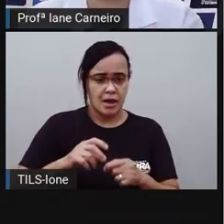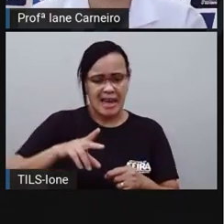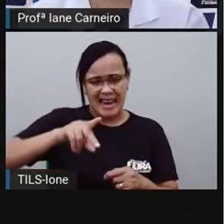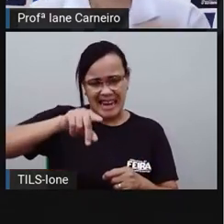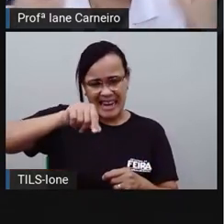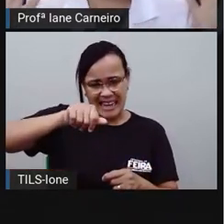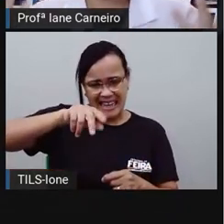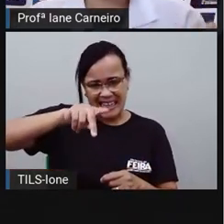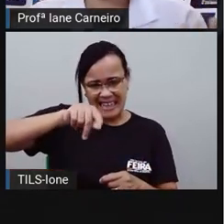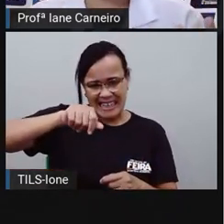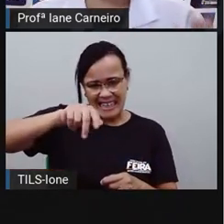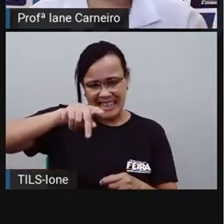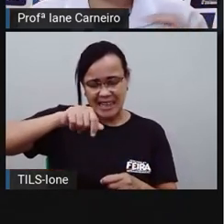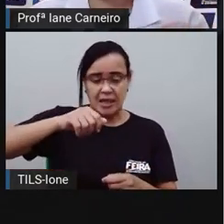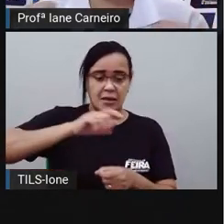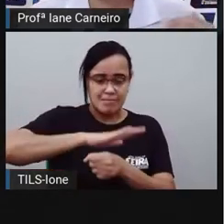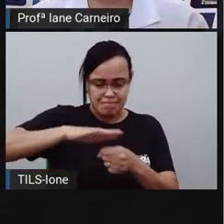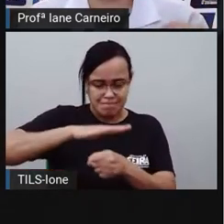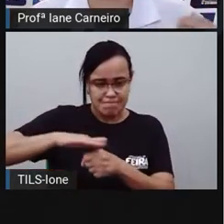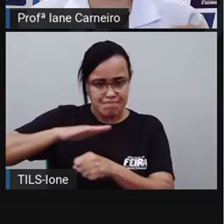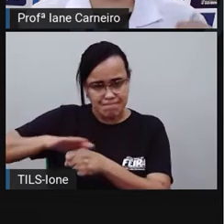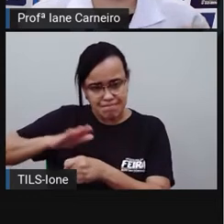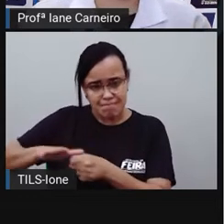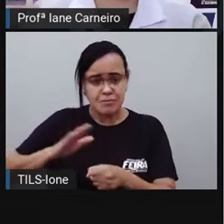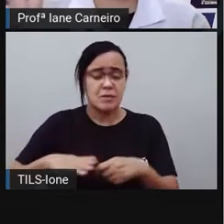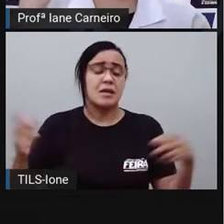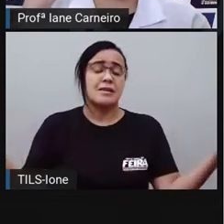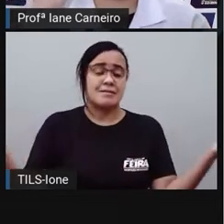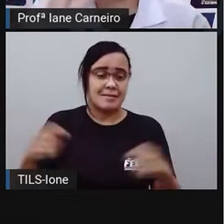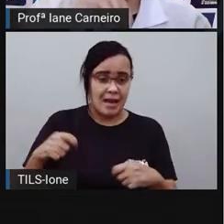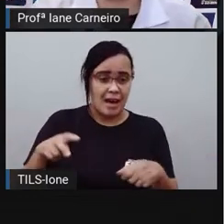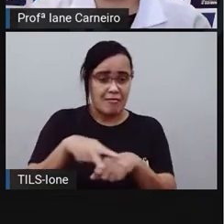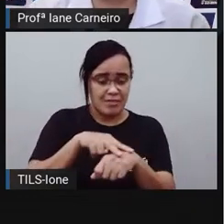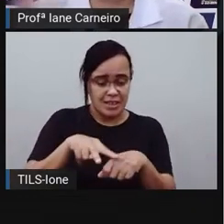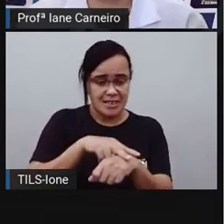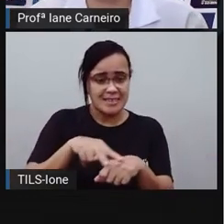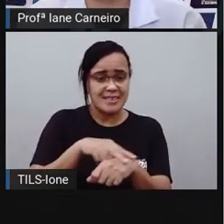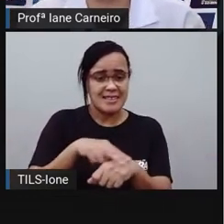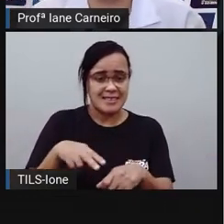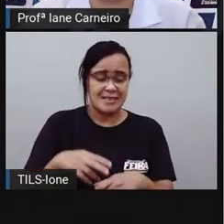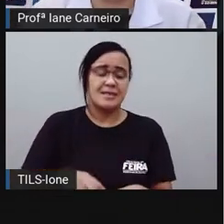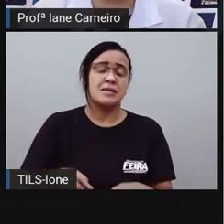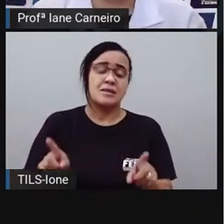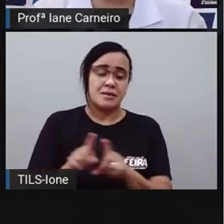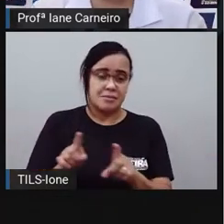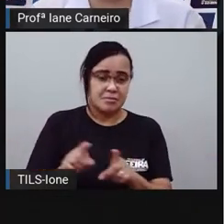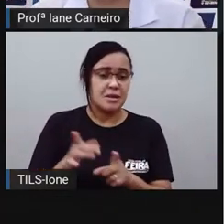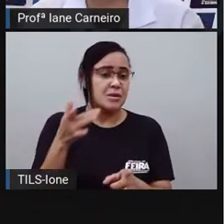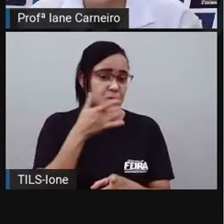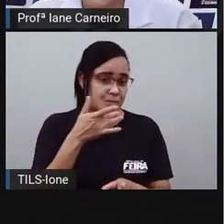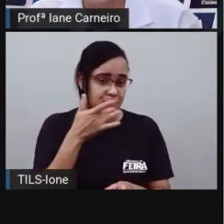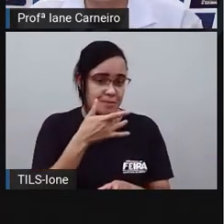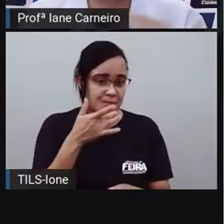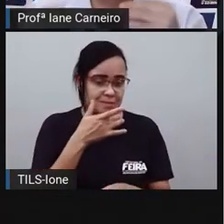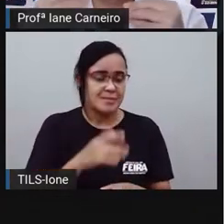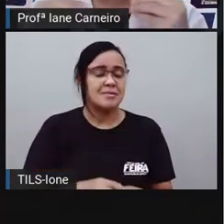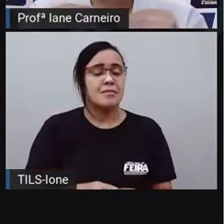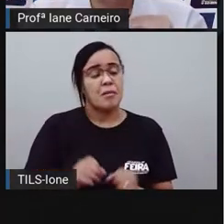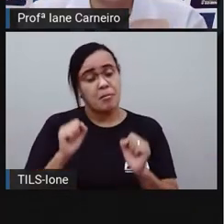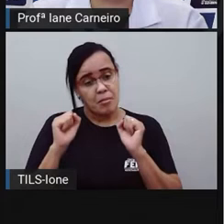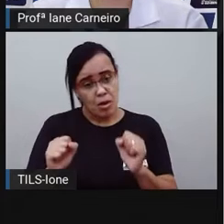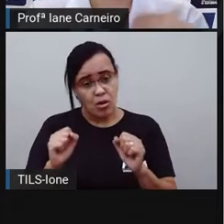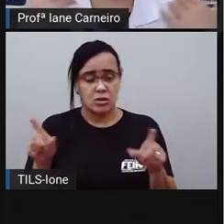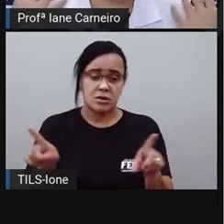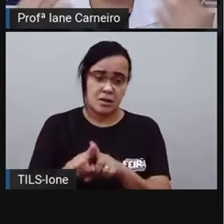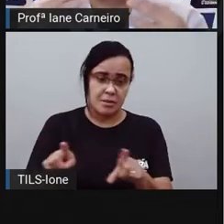receita. Também você pode colocar, pra mudar um pouco o sabor, você pode colocar uma pitada de... de canela, né? Um pouco de